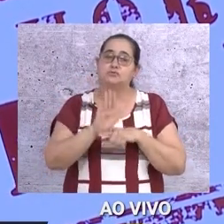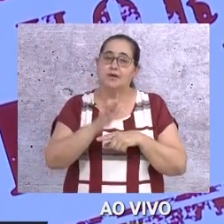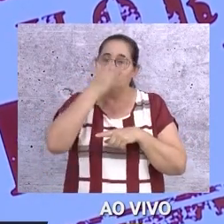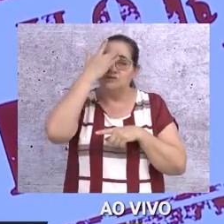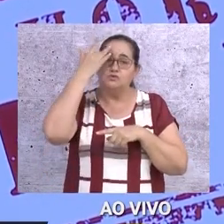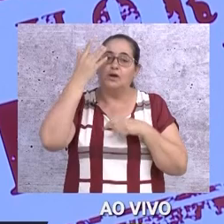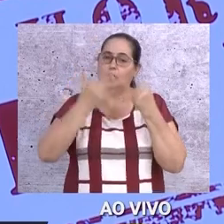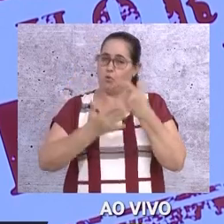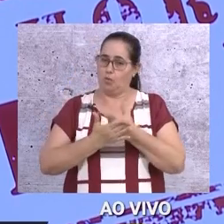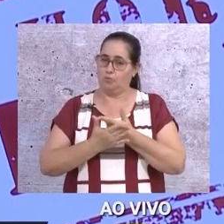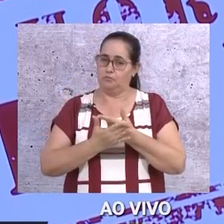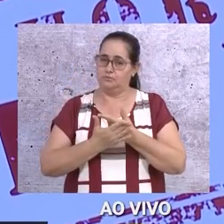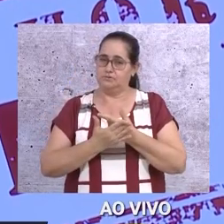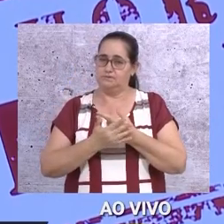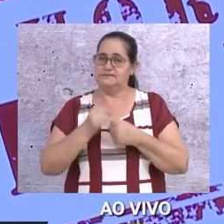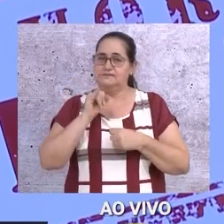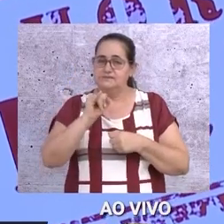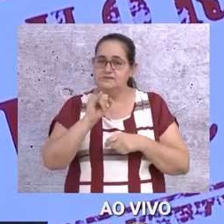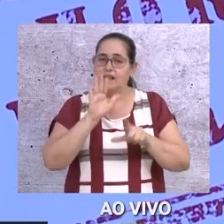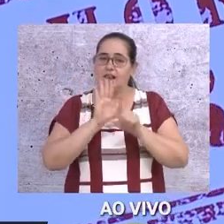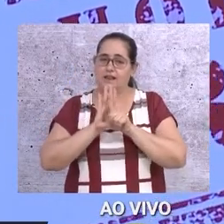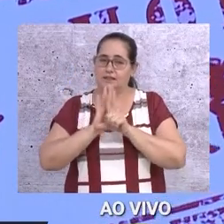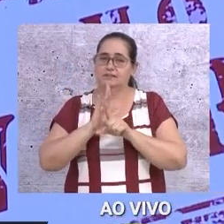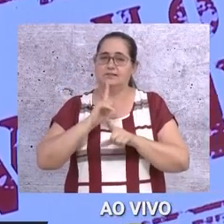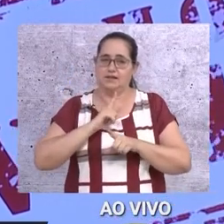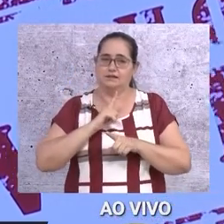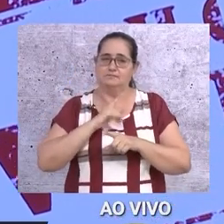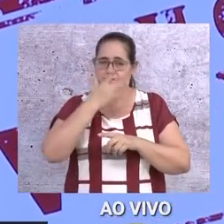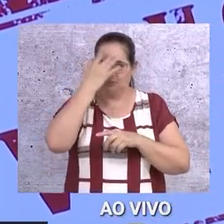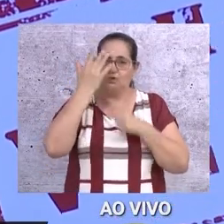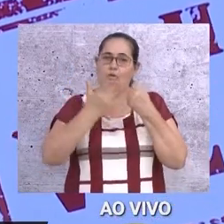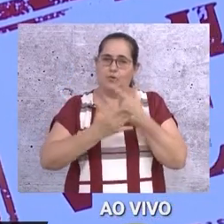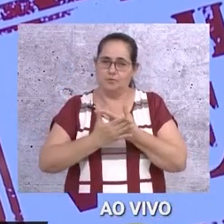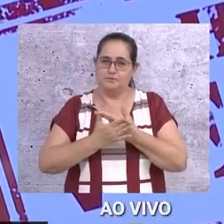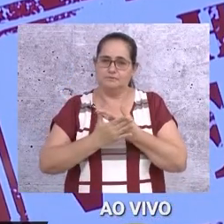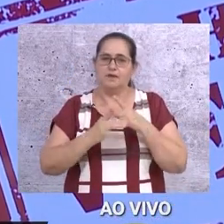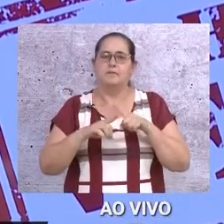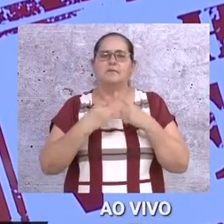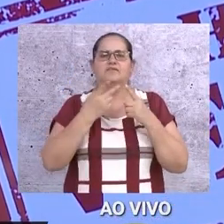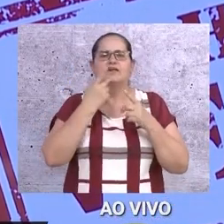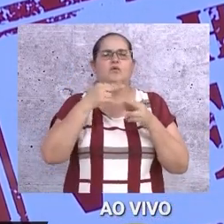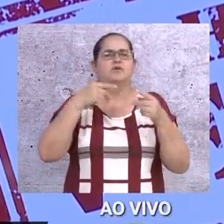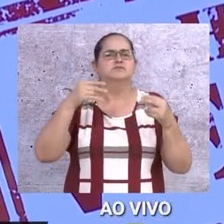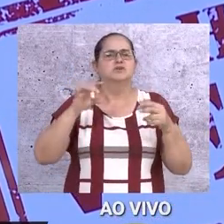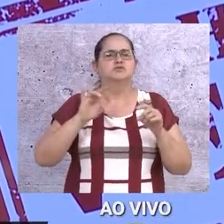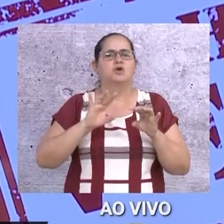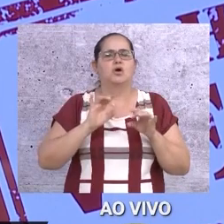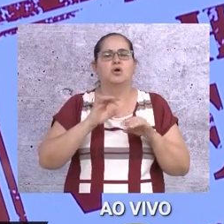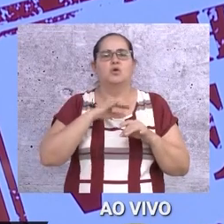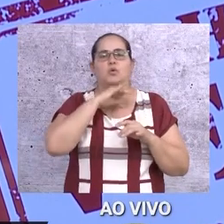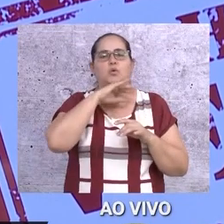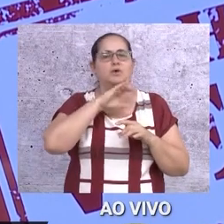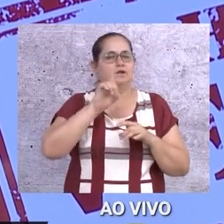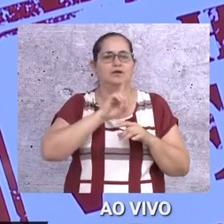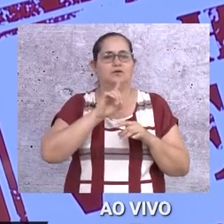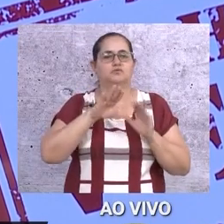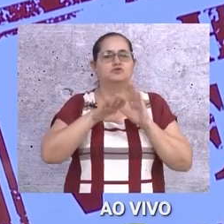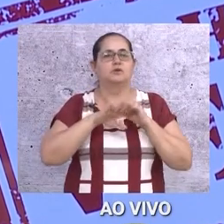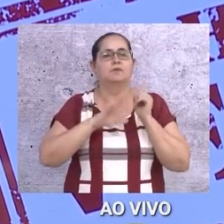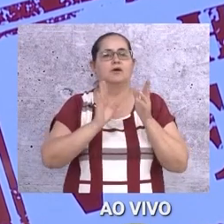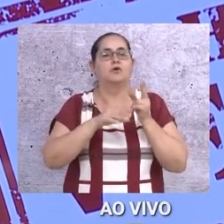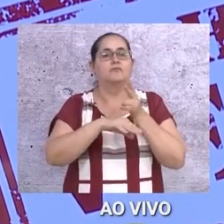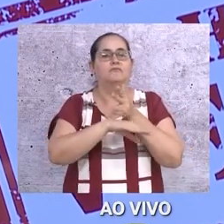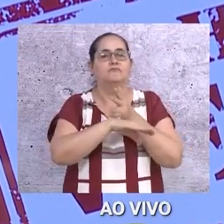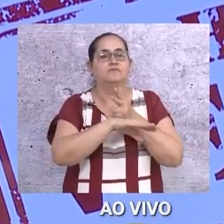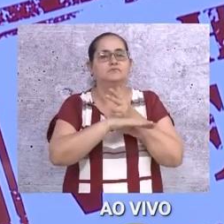consumidor. Ainda mais nessa situação especial. Mas não vamos falar só de coisas ruins, não. Eu quero chamar agora aqui um vídeo